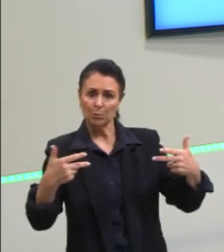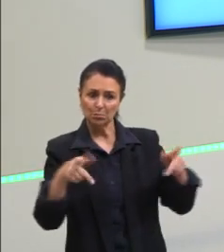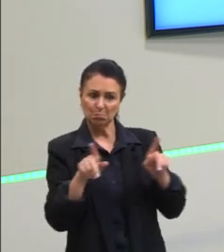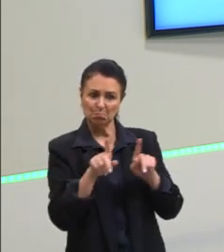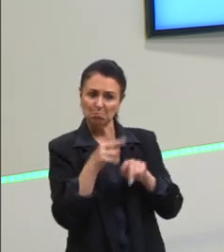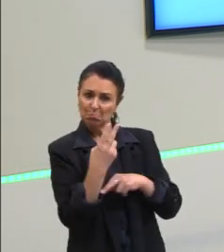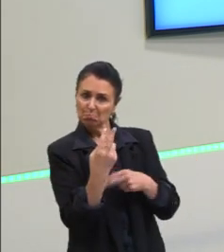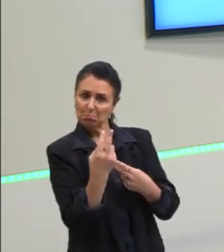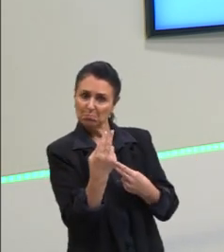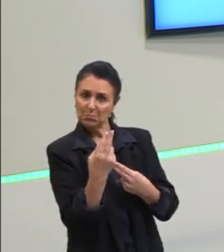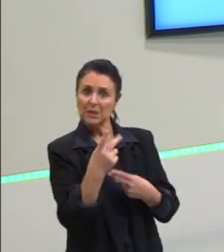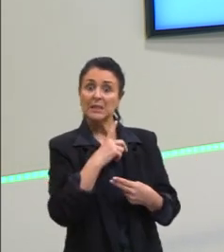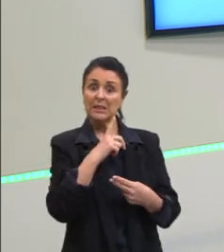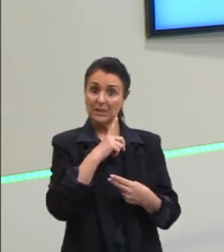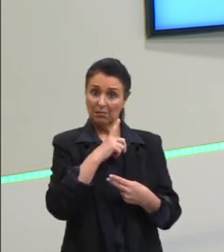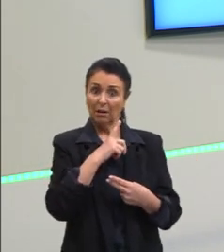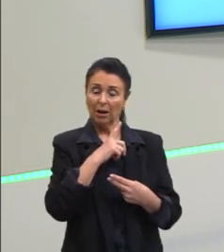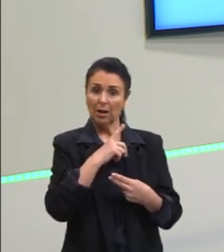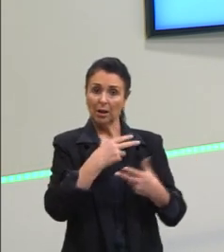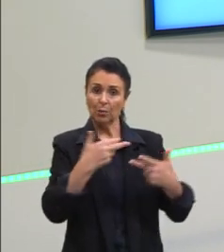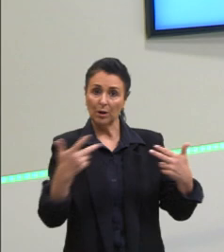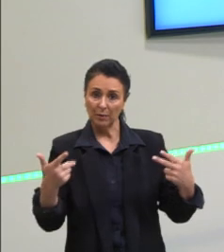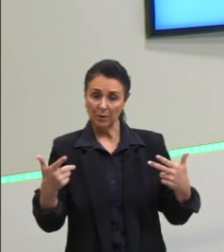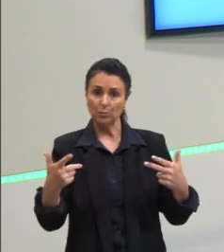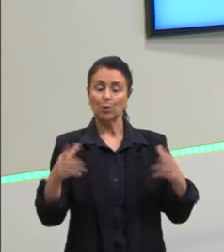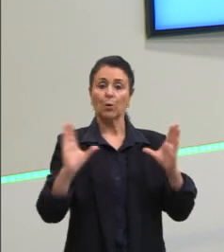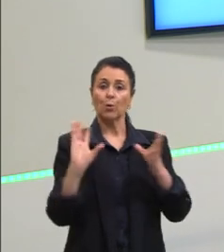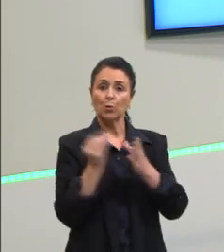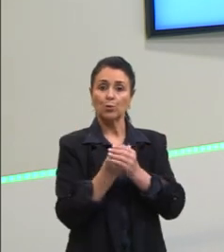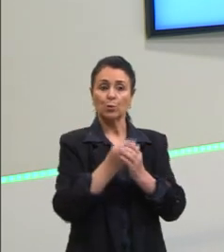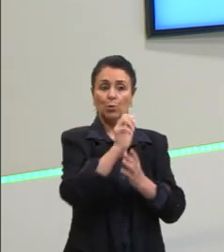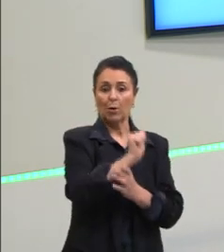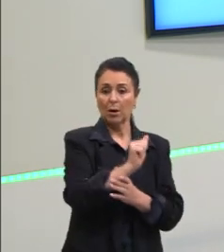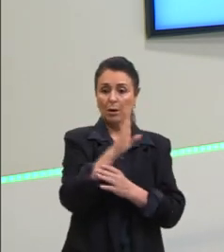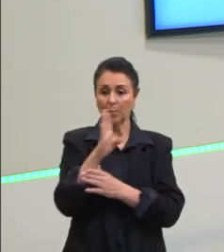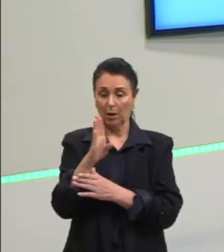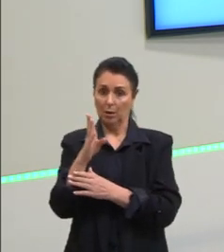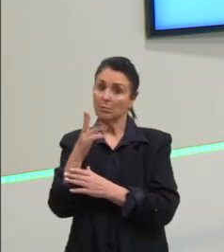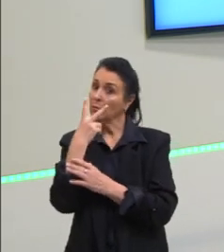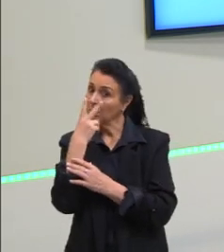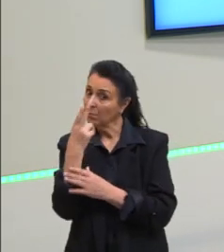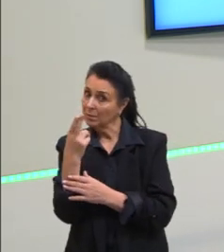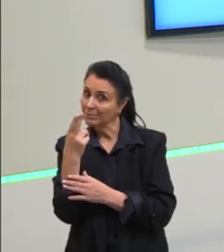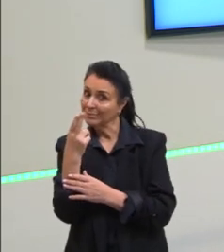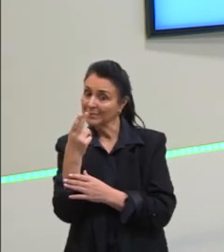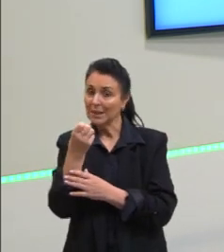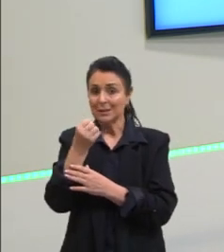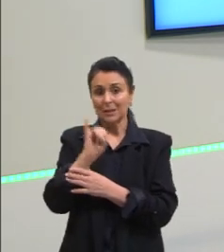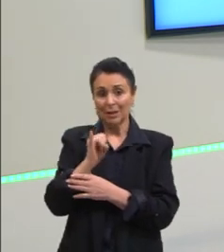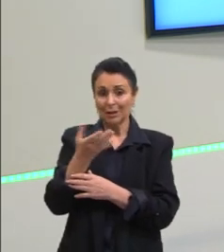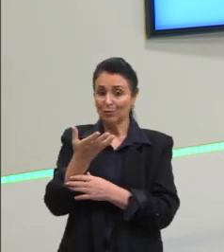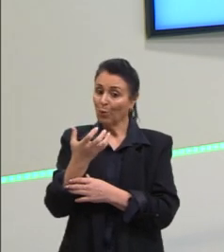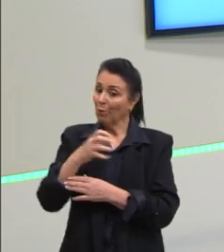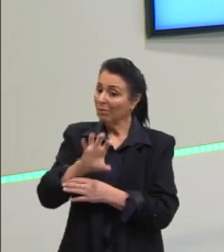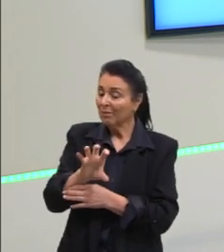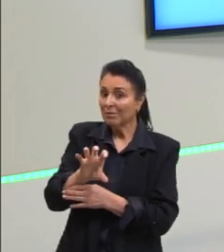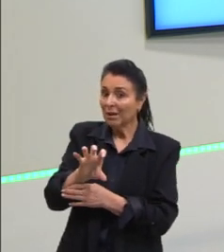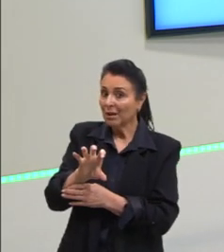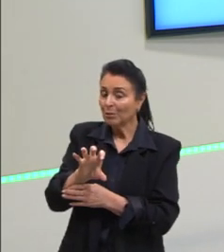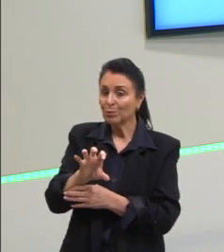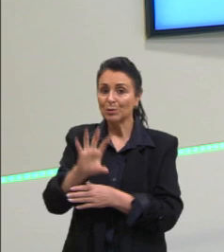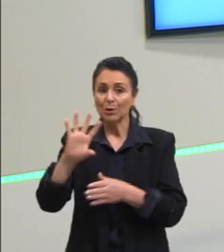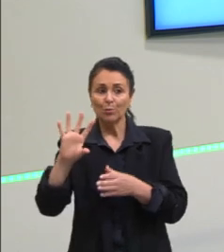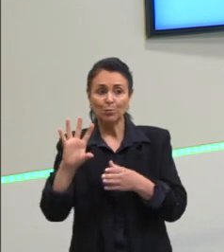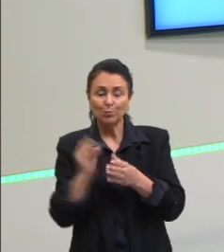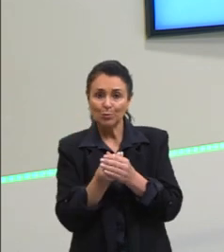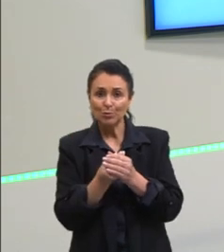possuírem os mesmos elementos, então, o conjunto A e B, por exemplo, são iguais. No caso contrário, são conjuntos, então, por